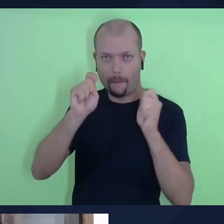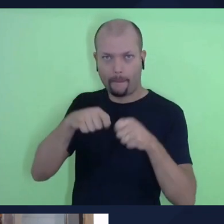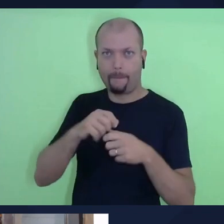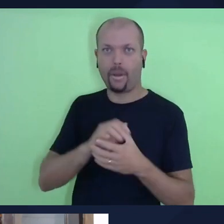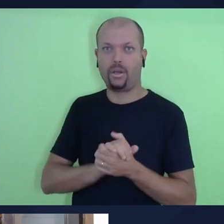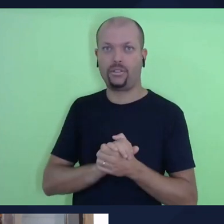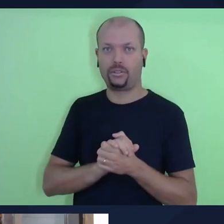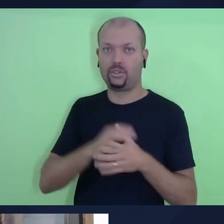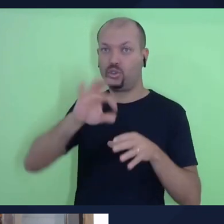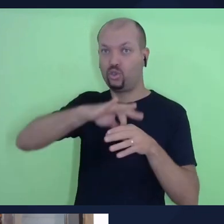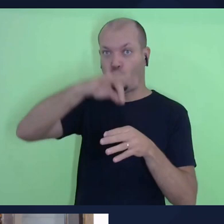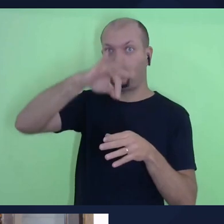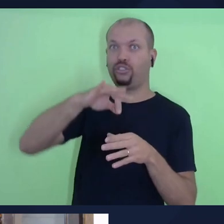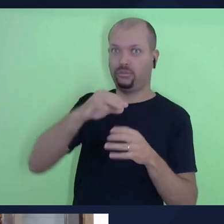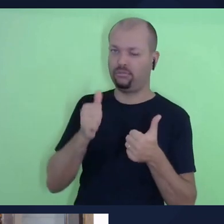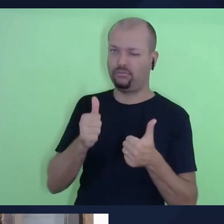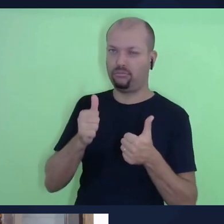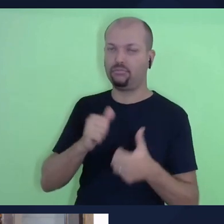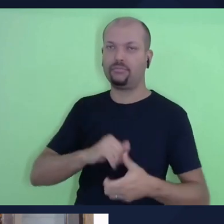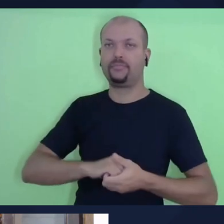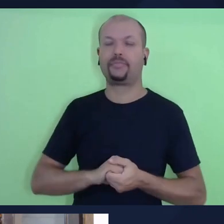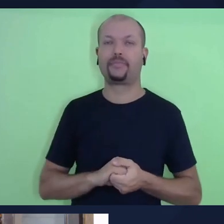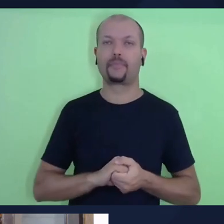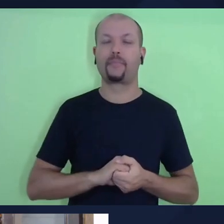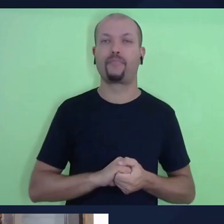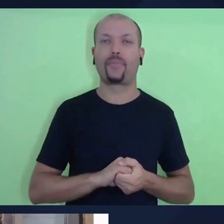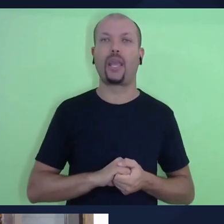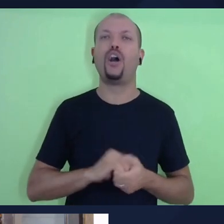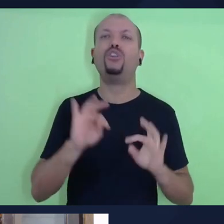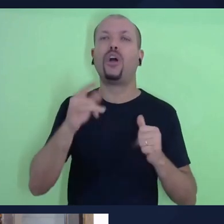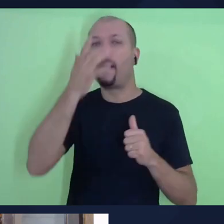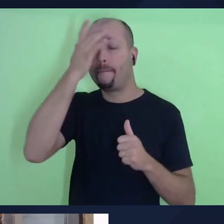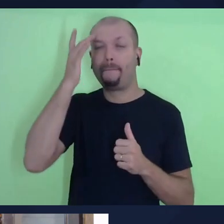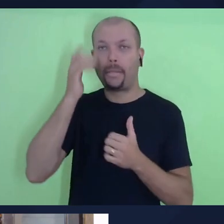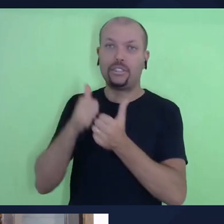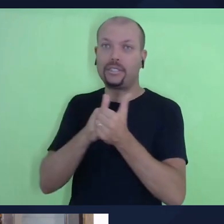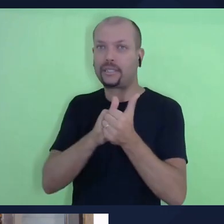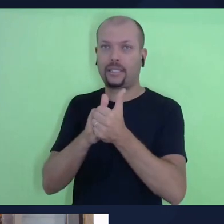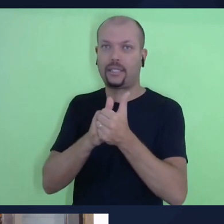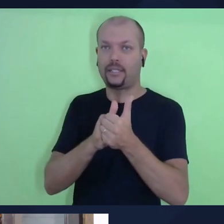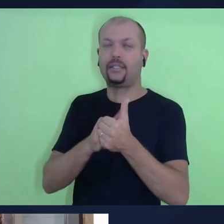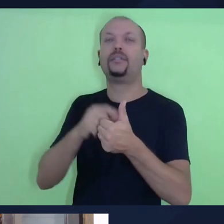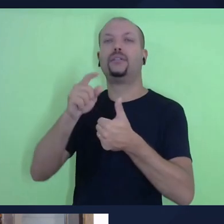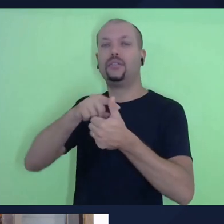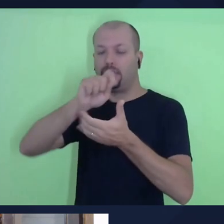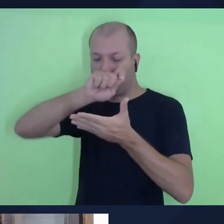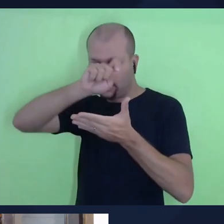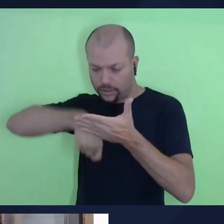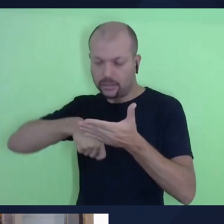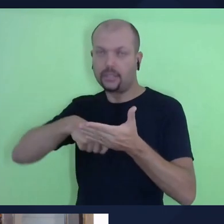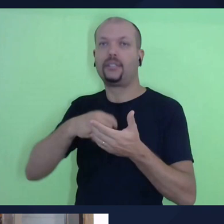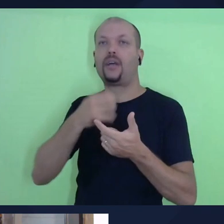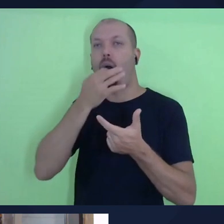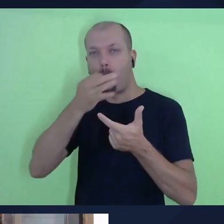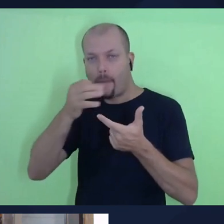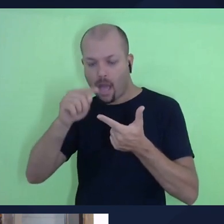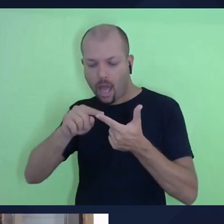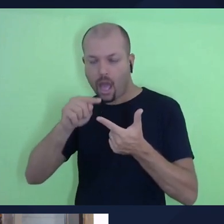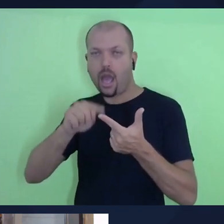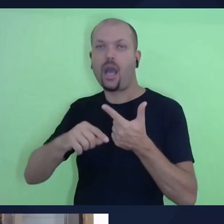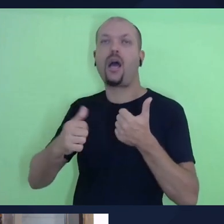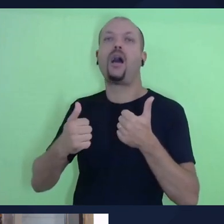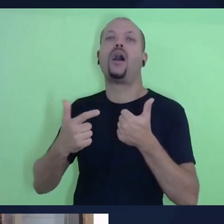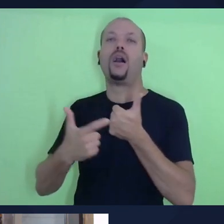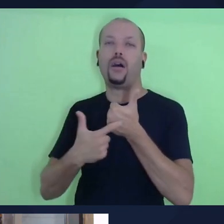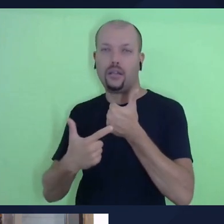estaremos sorteando entre aqueles que seguirem esses passos, inscrever, notificações, like, comentários